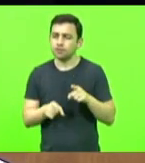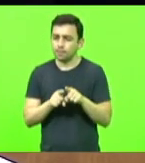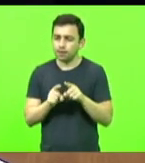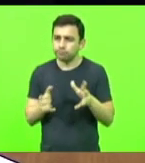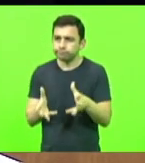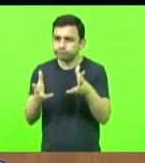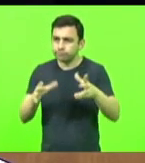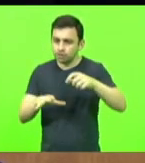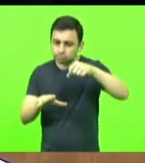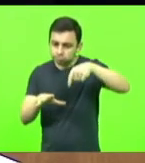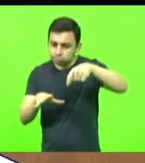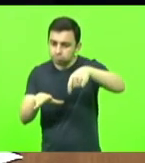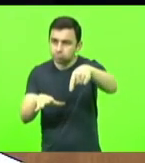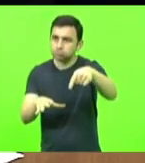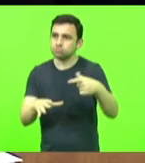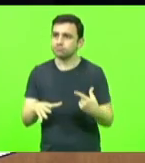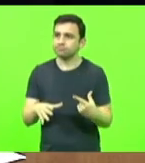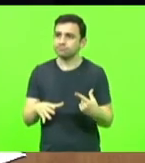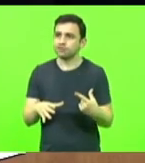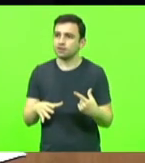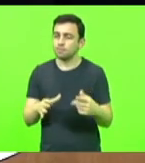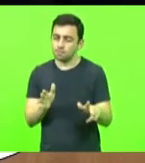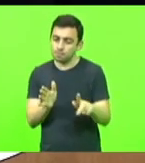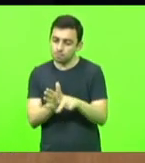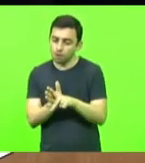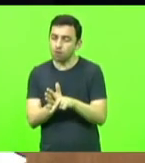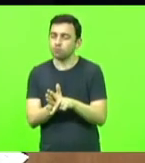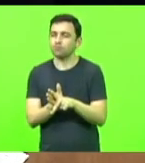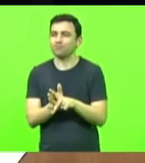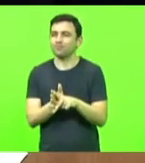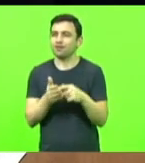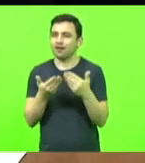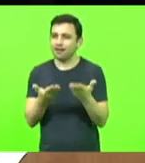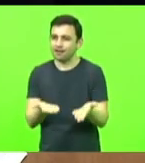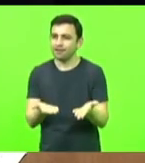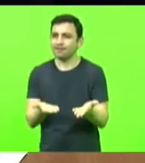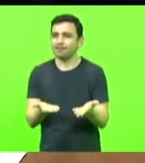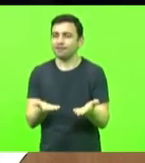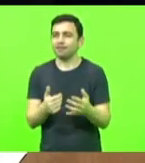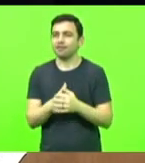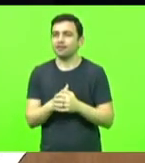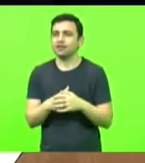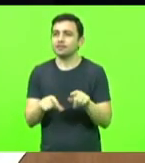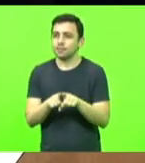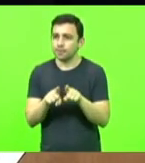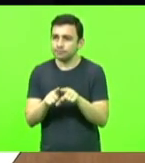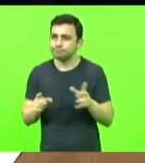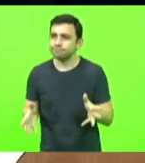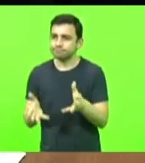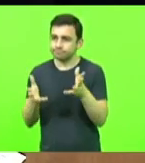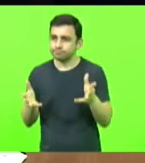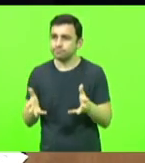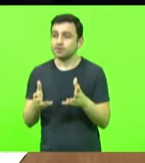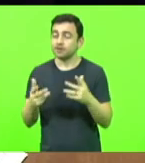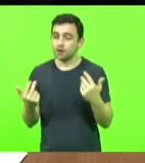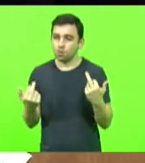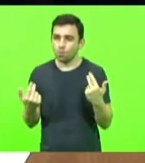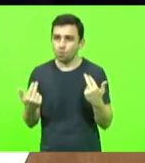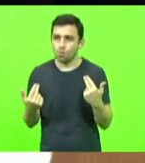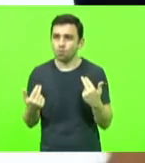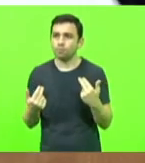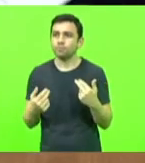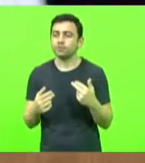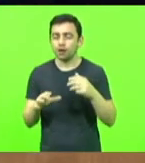plantio de vegetação nativa. O mesmo incentivo que vale para a preservação deve valer para o